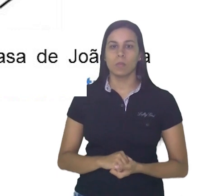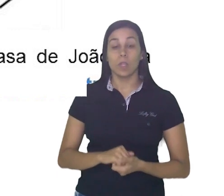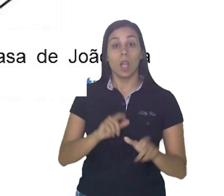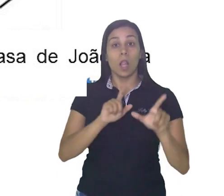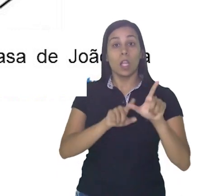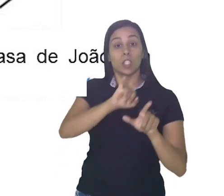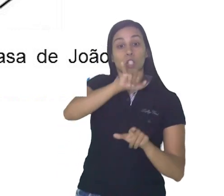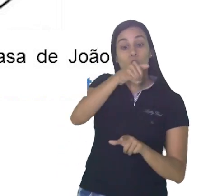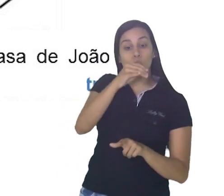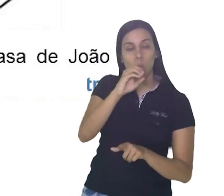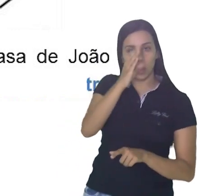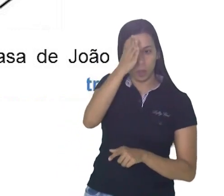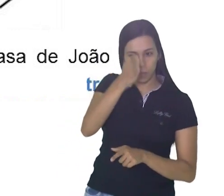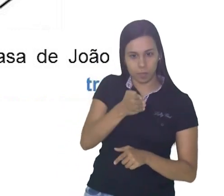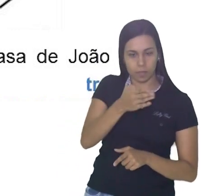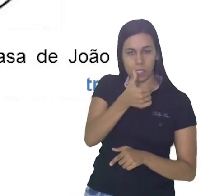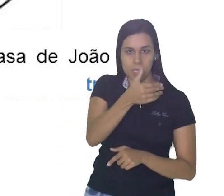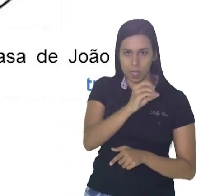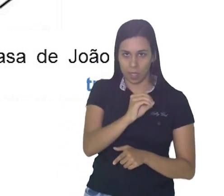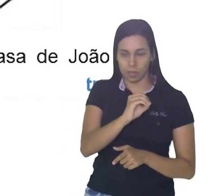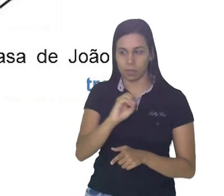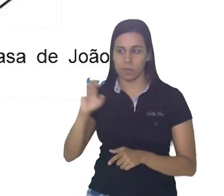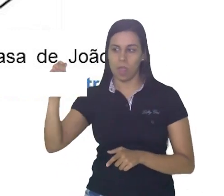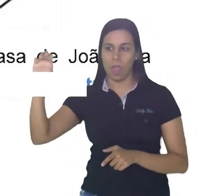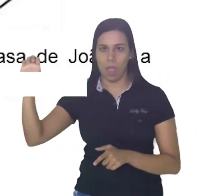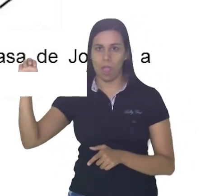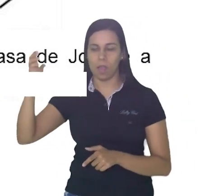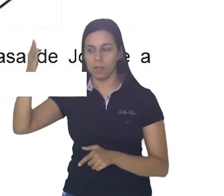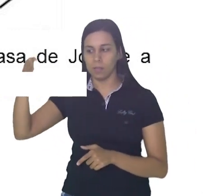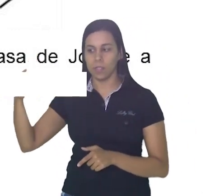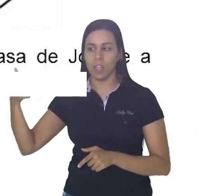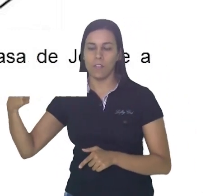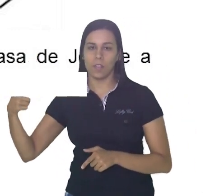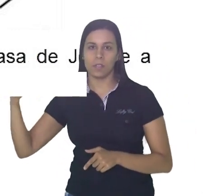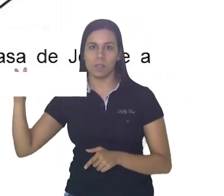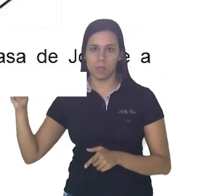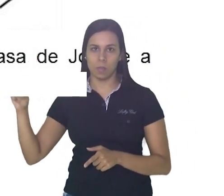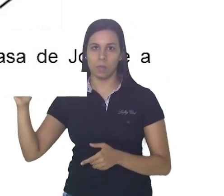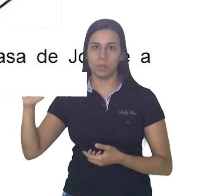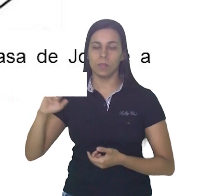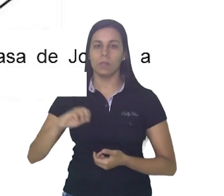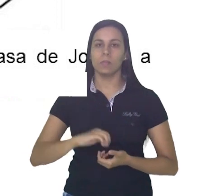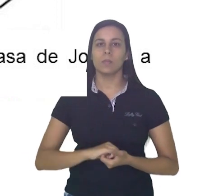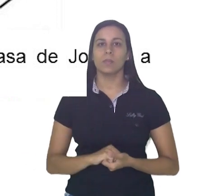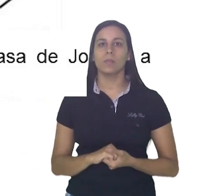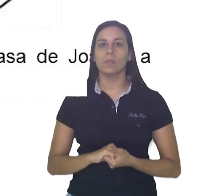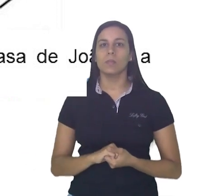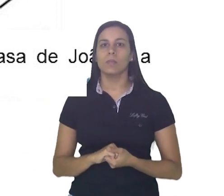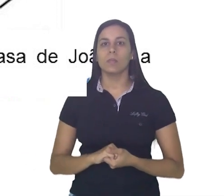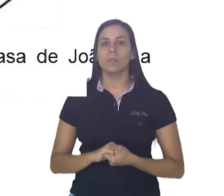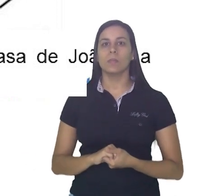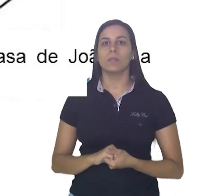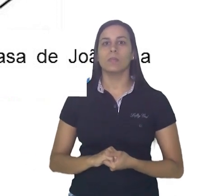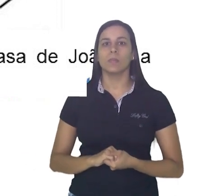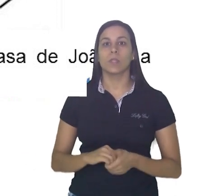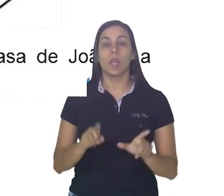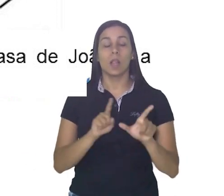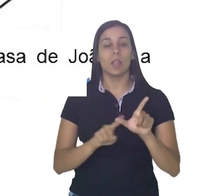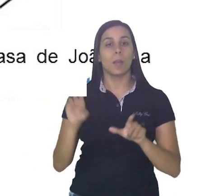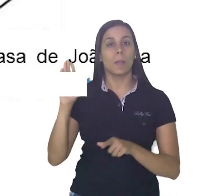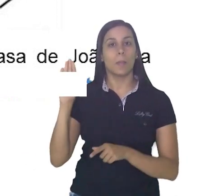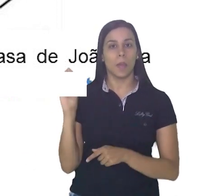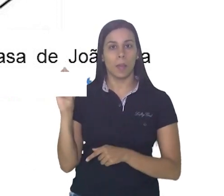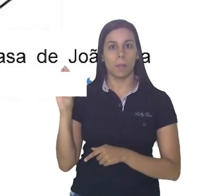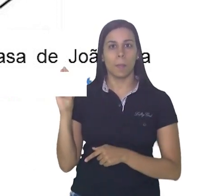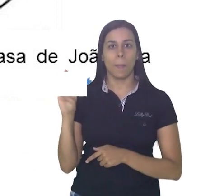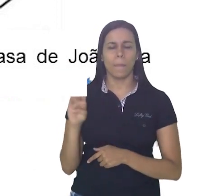escondendo é o número dez. E a letra E está escondendo o número vinte e cinco. Letra B. A